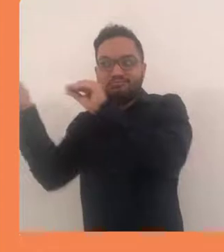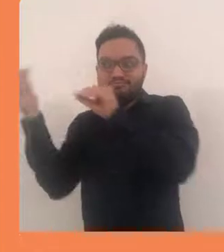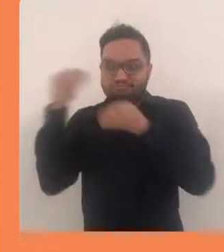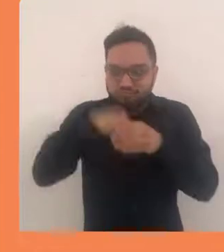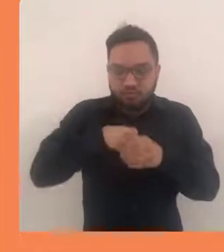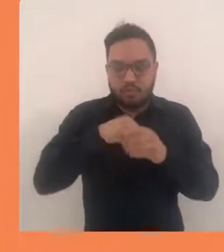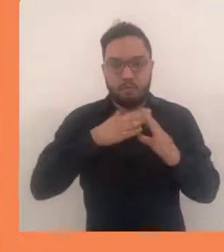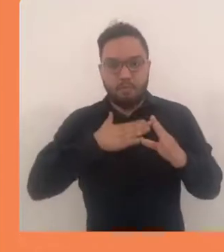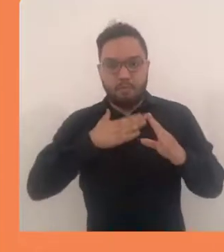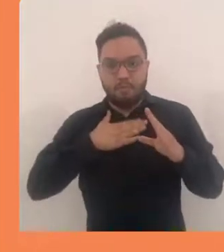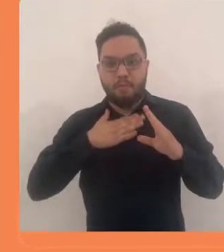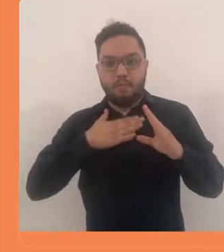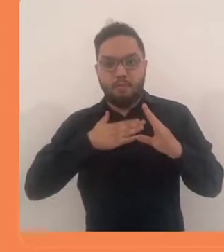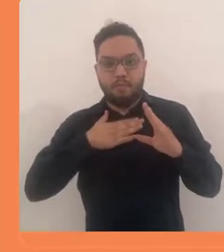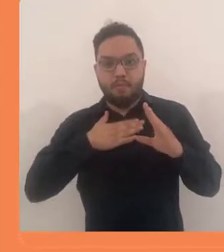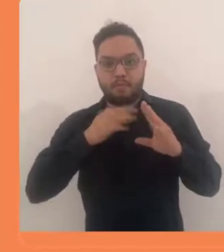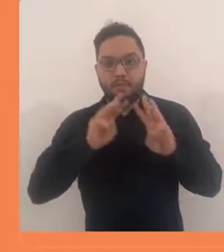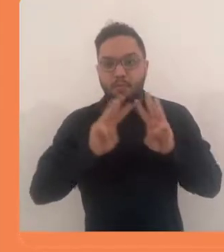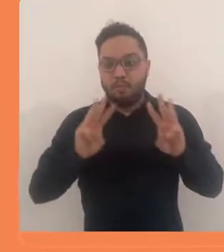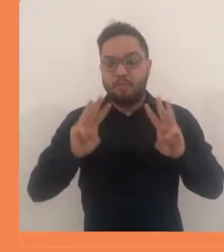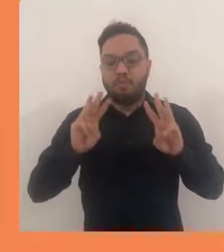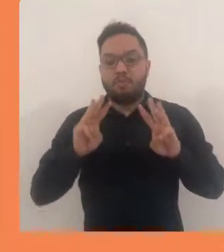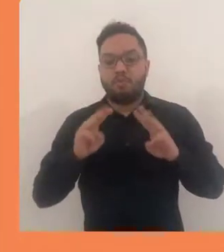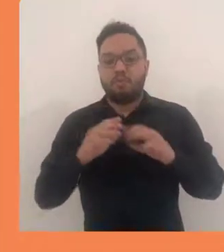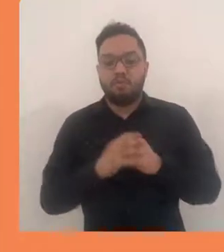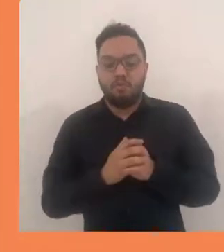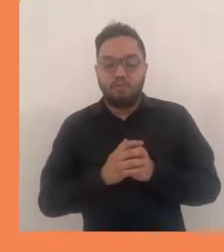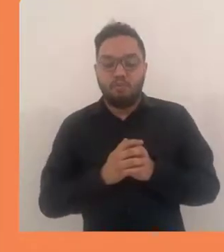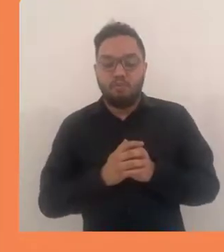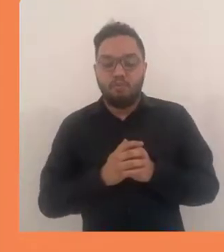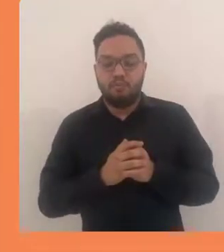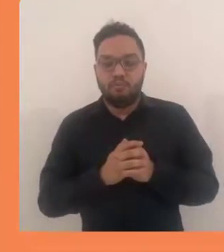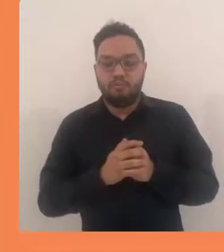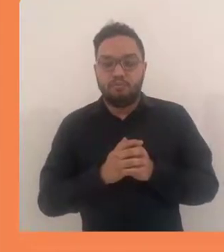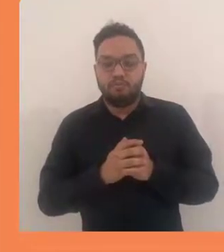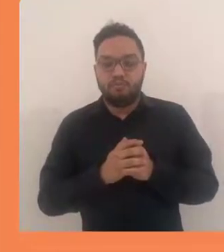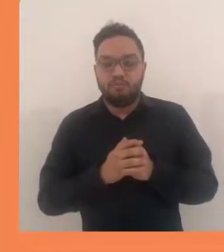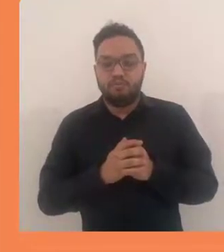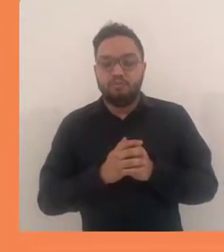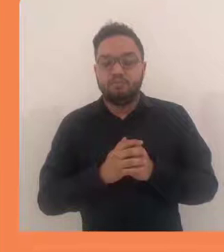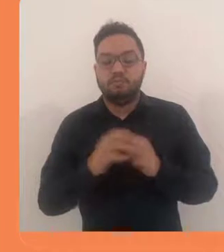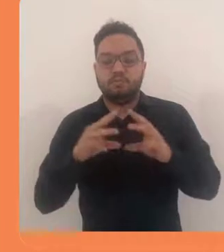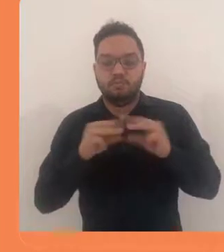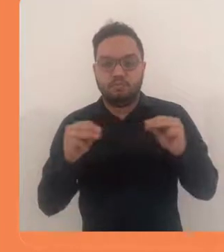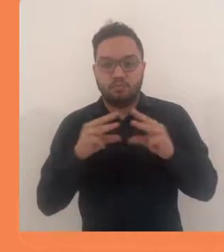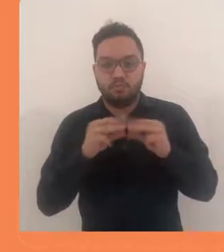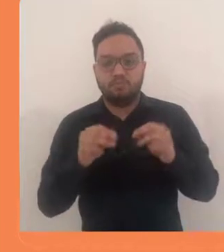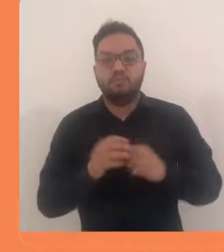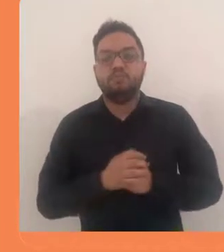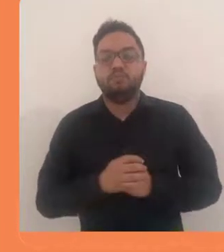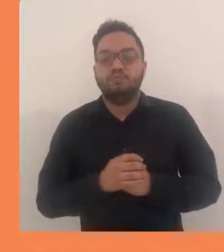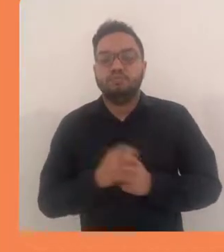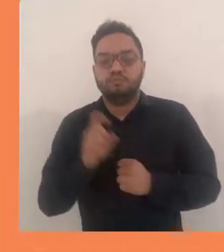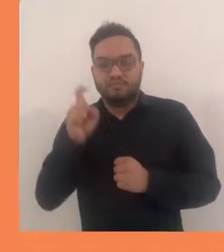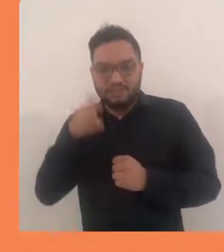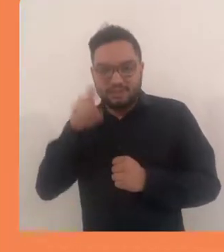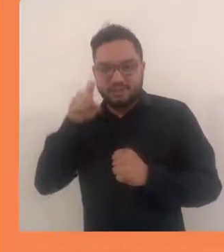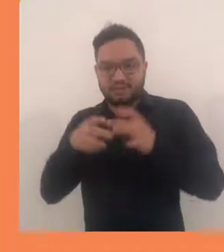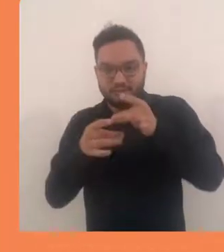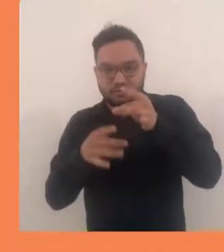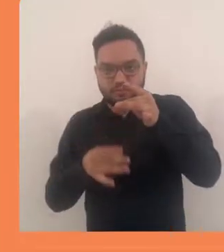página dentro da minha página do Moodle. Então eu vou clicar em